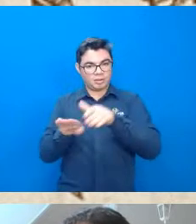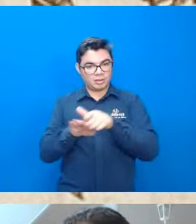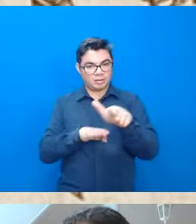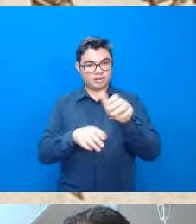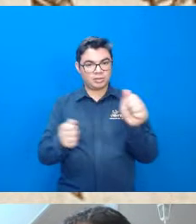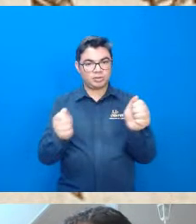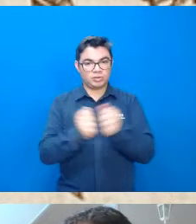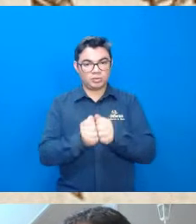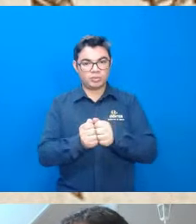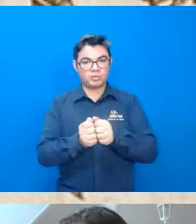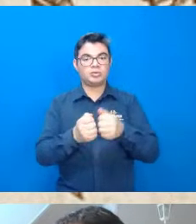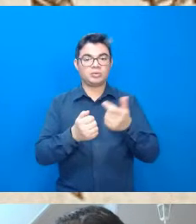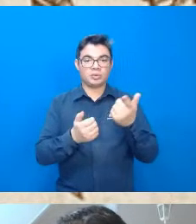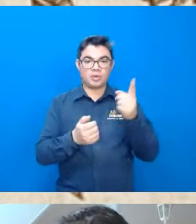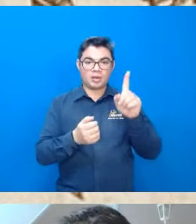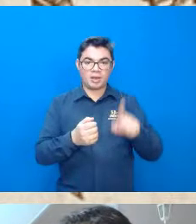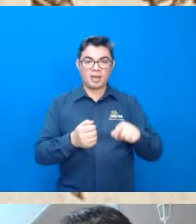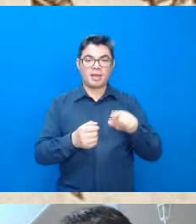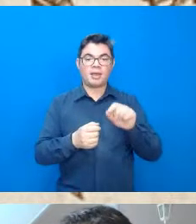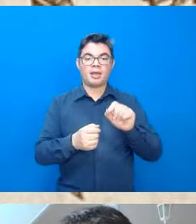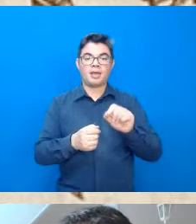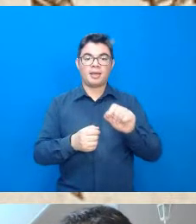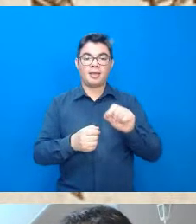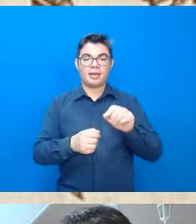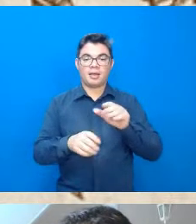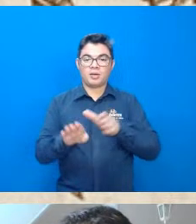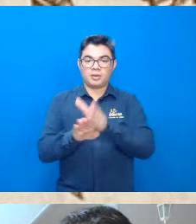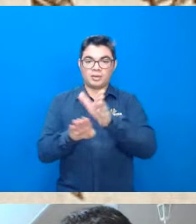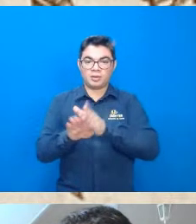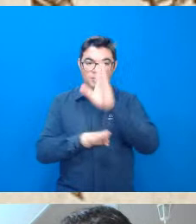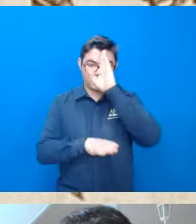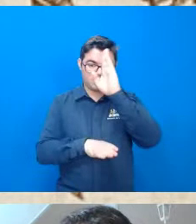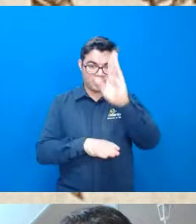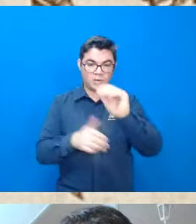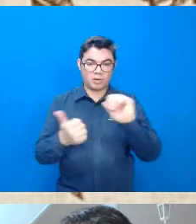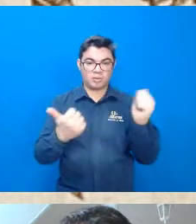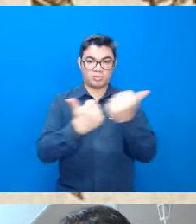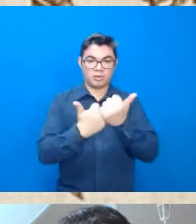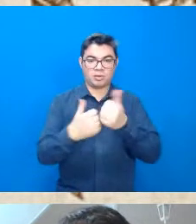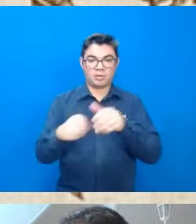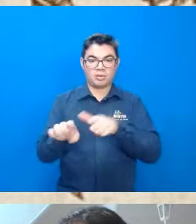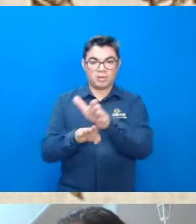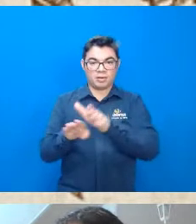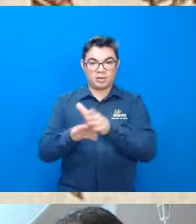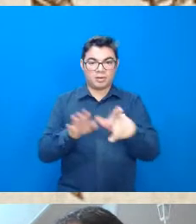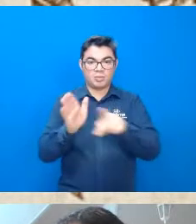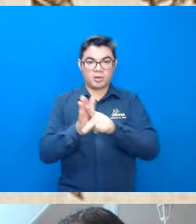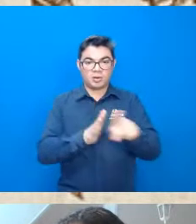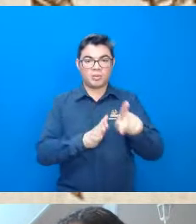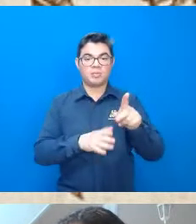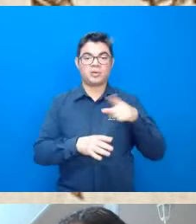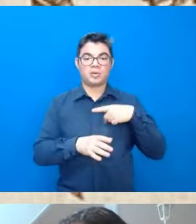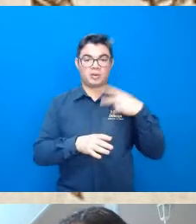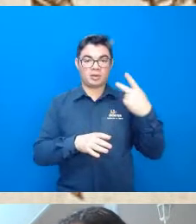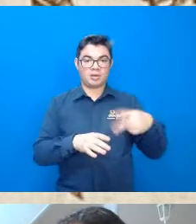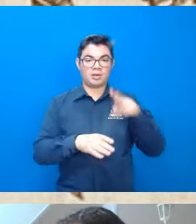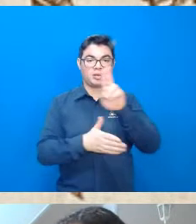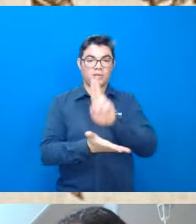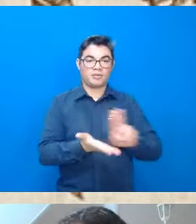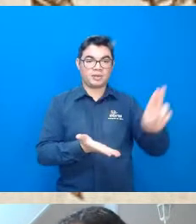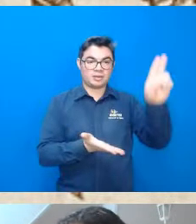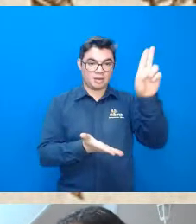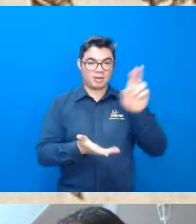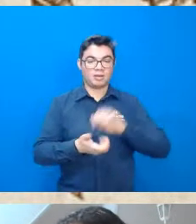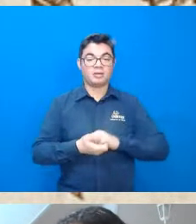Naldi como orientadora principal X-Dato como co-orientadora né foram seus colegas aí por muito tempo na universidade né